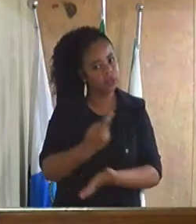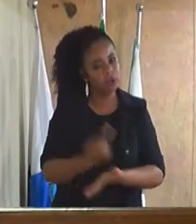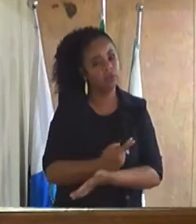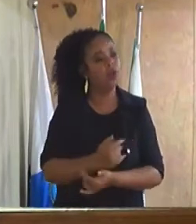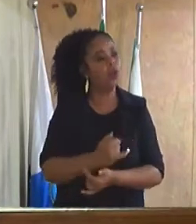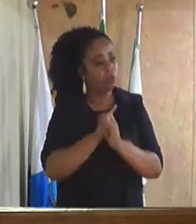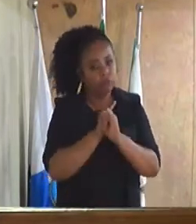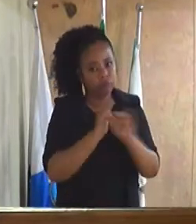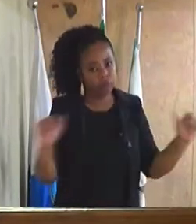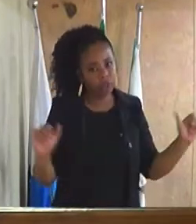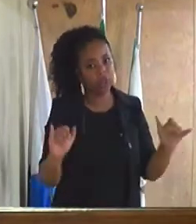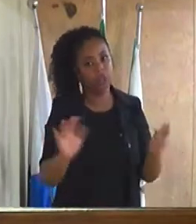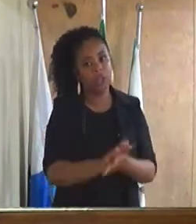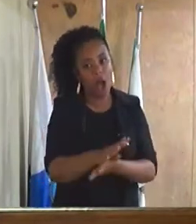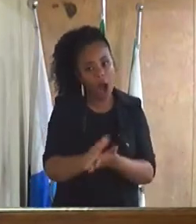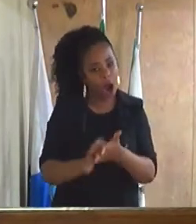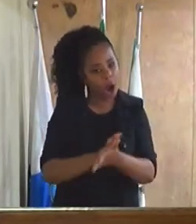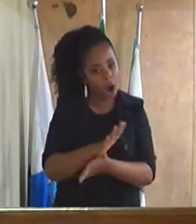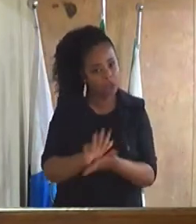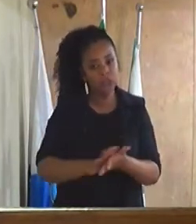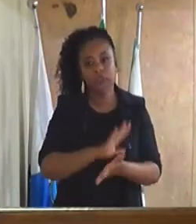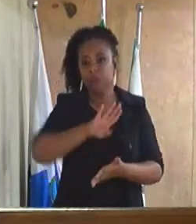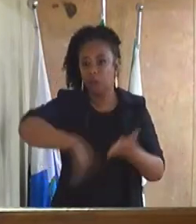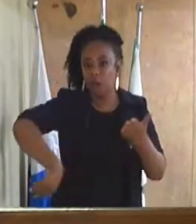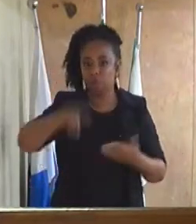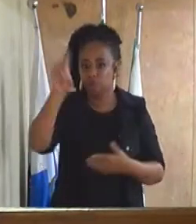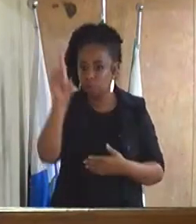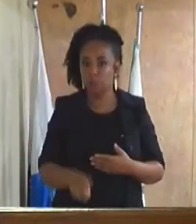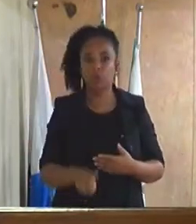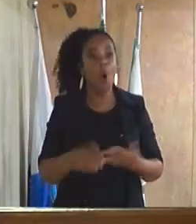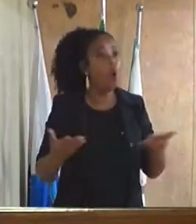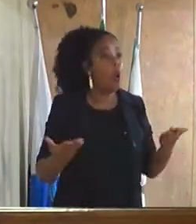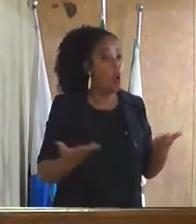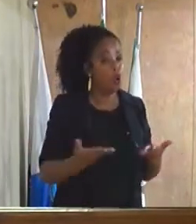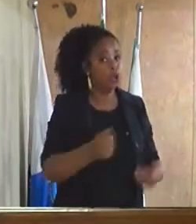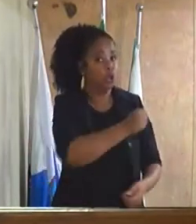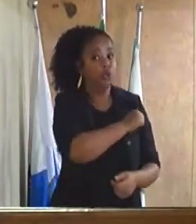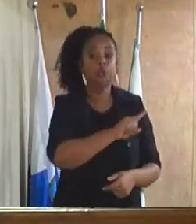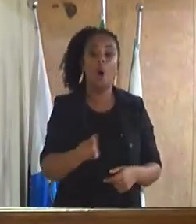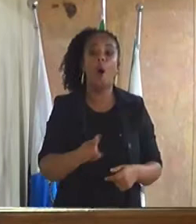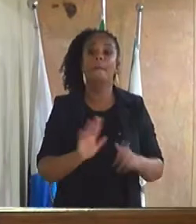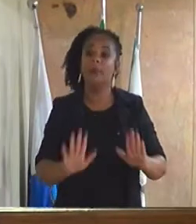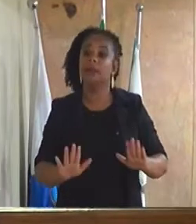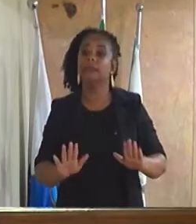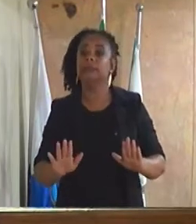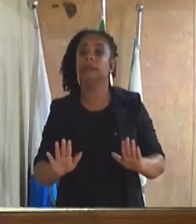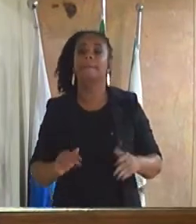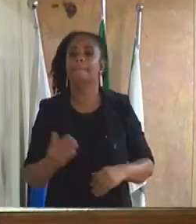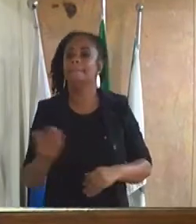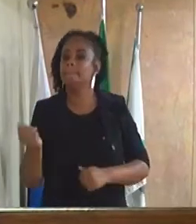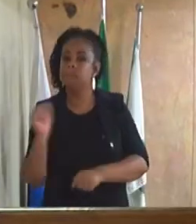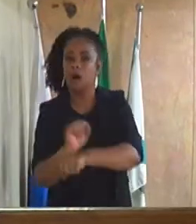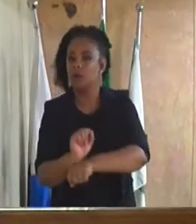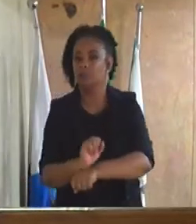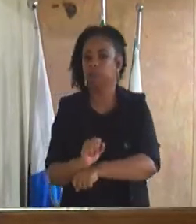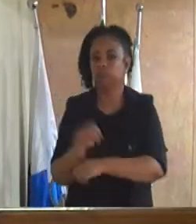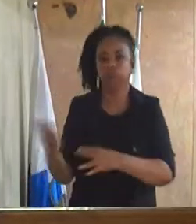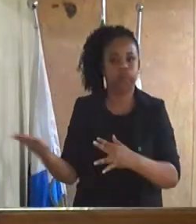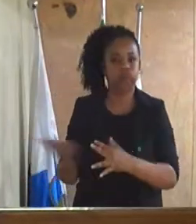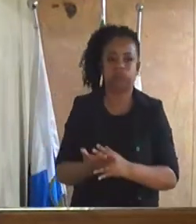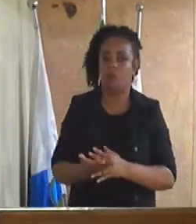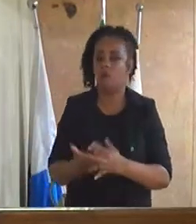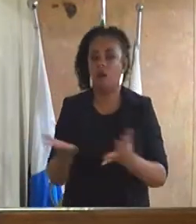tirando o direito, hoje dos alunos não, porque os alunos estão em recesso por causa do Covid-19, mas tirando o